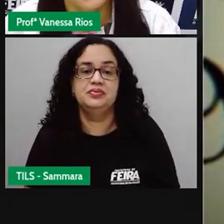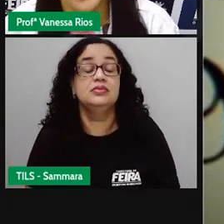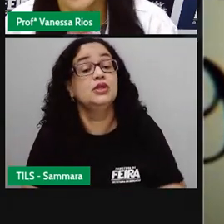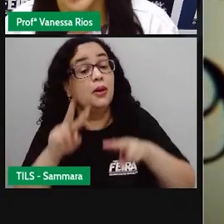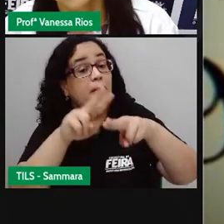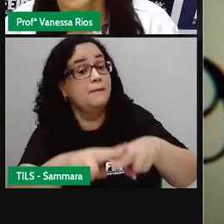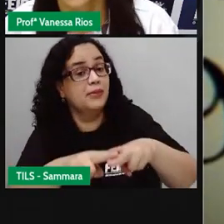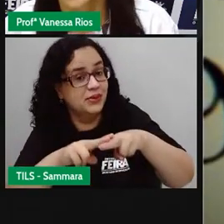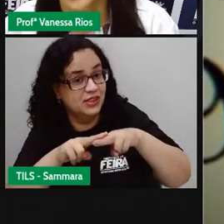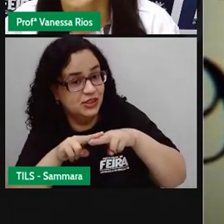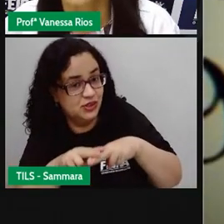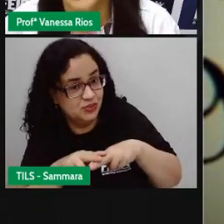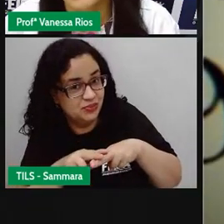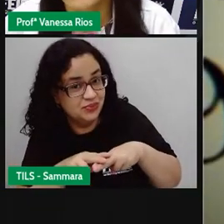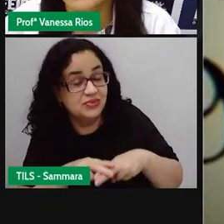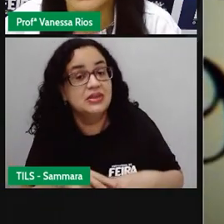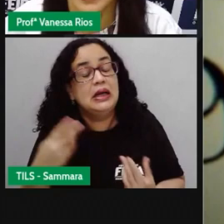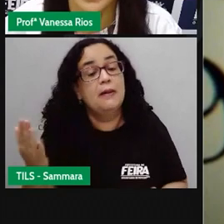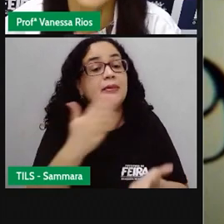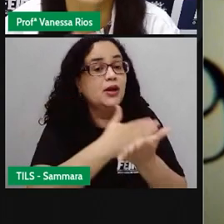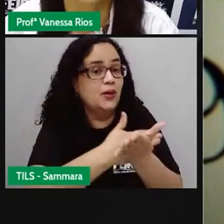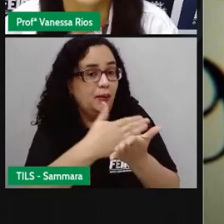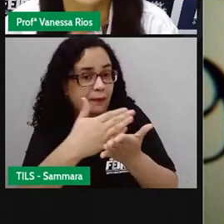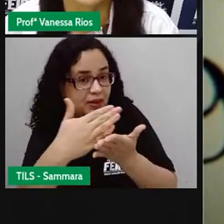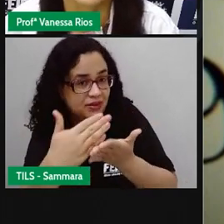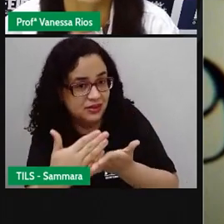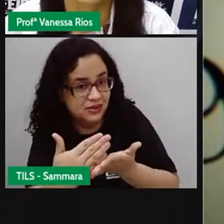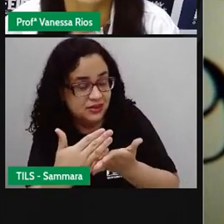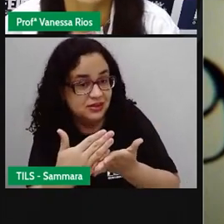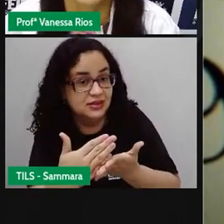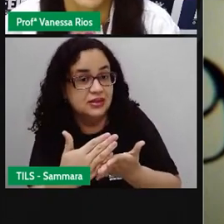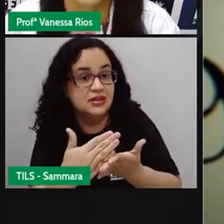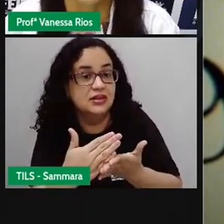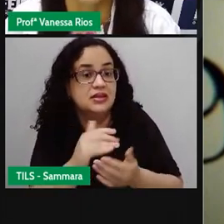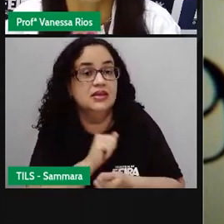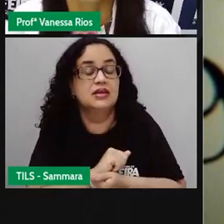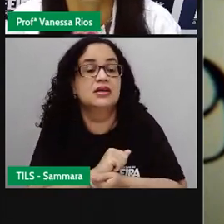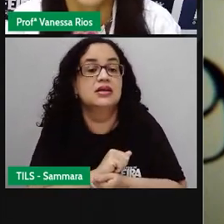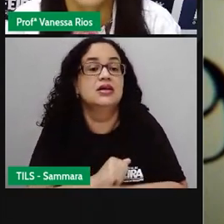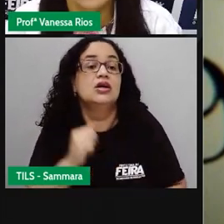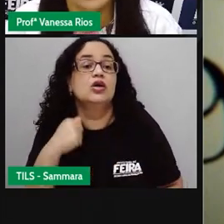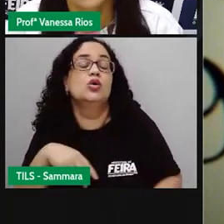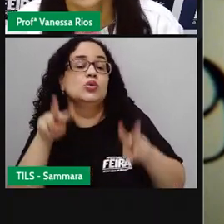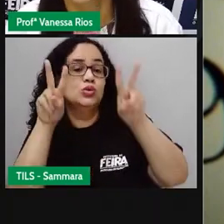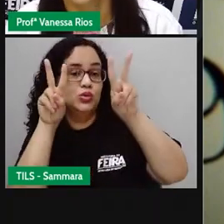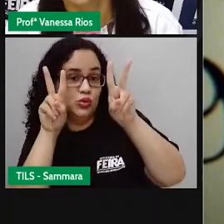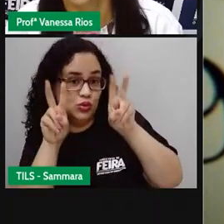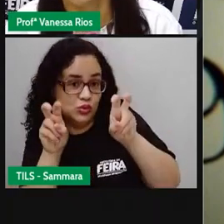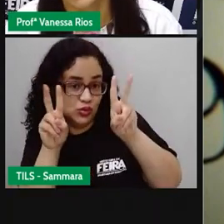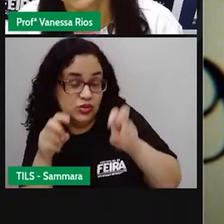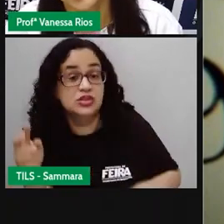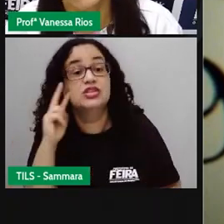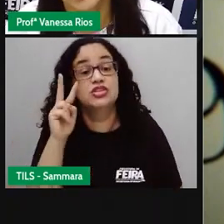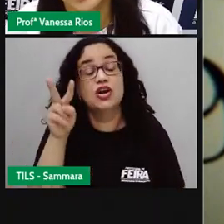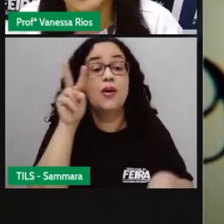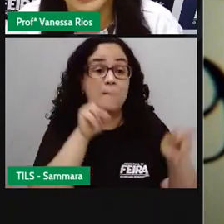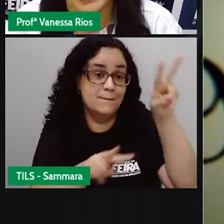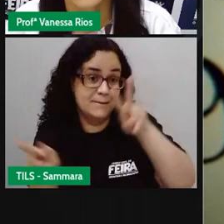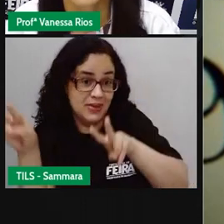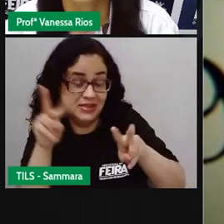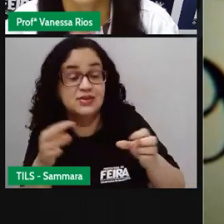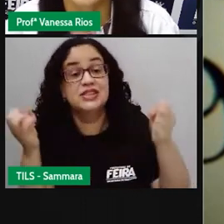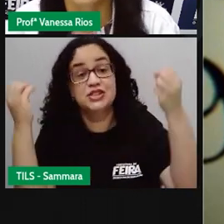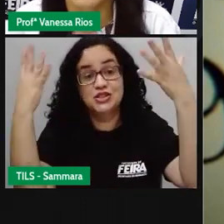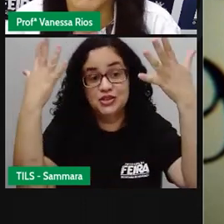Por isso, a PRO colocou aqui para iniciar, não é? Entre os conteúdos, entre o que a gente vai observar de